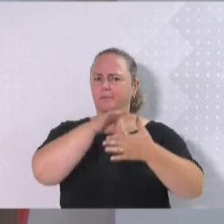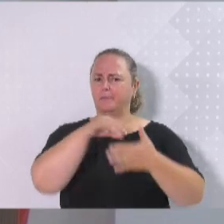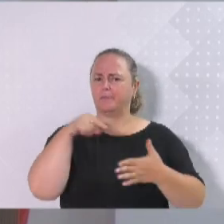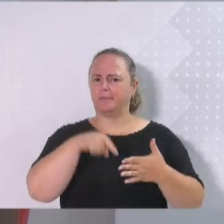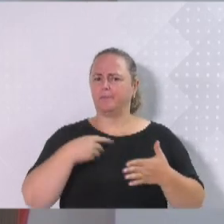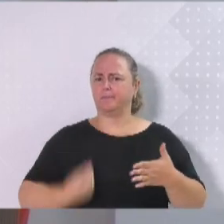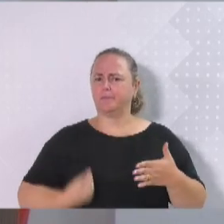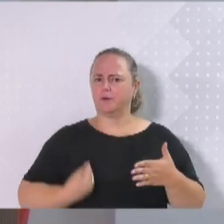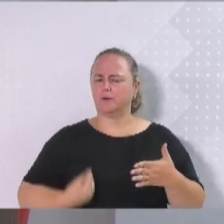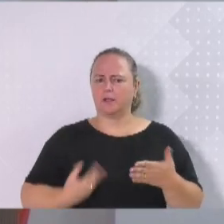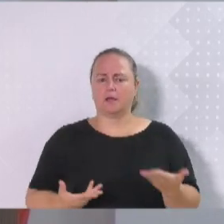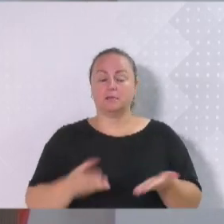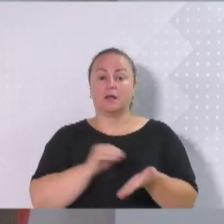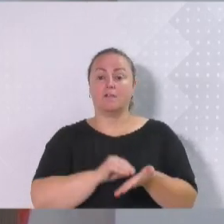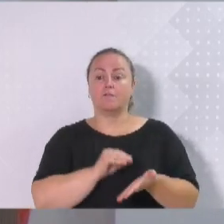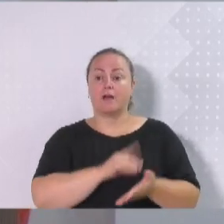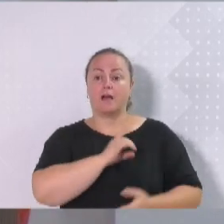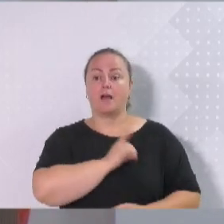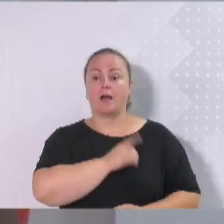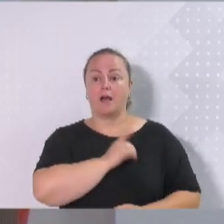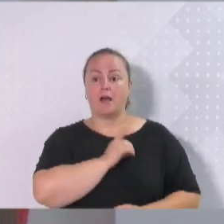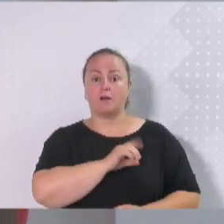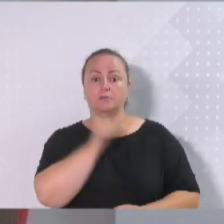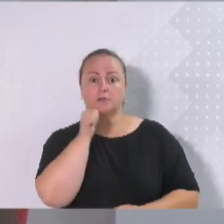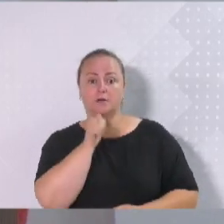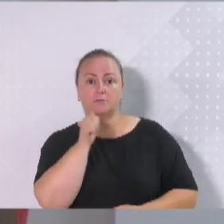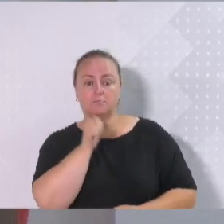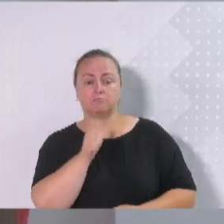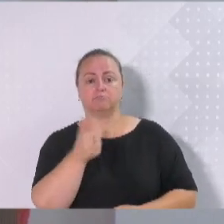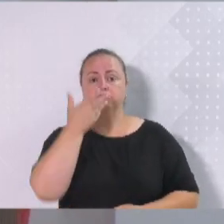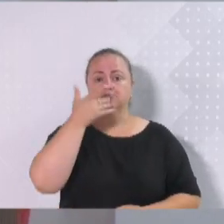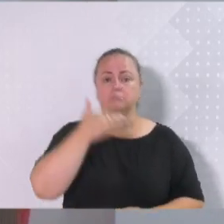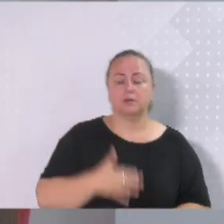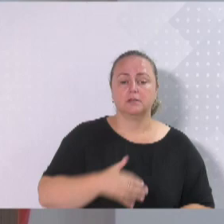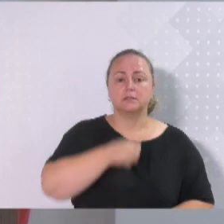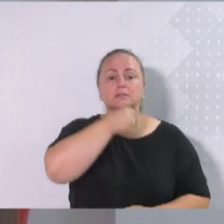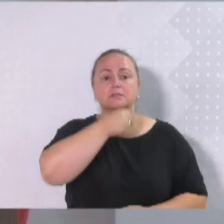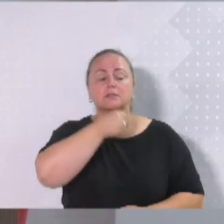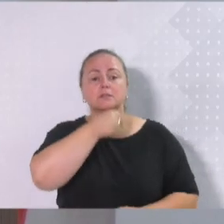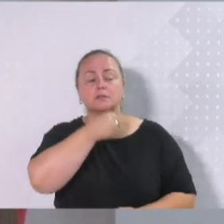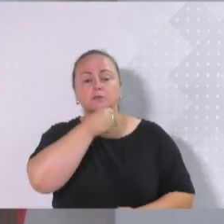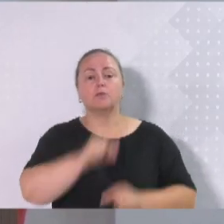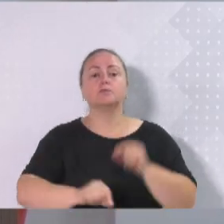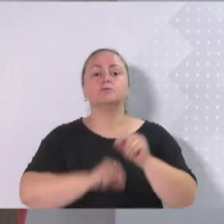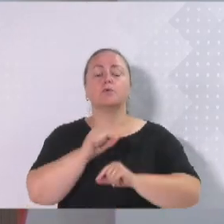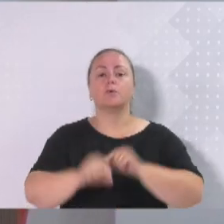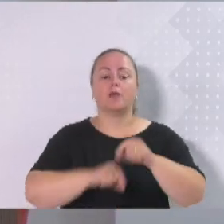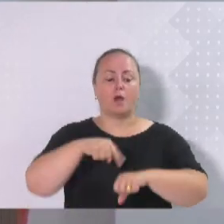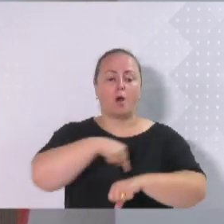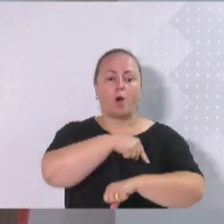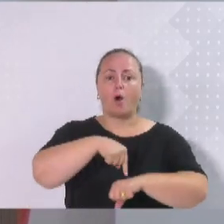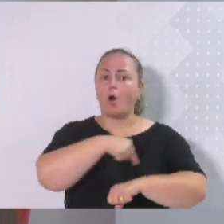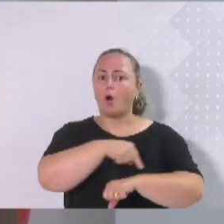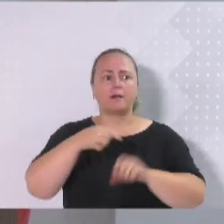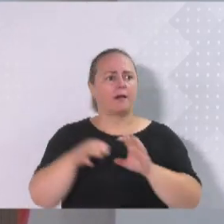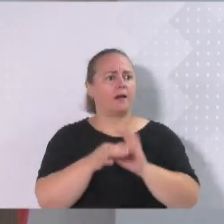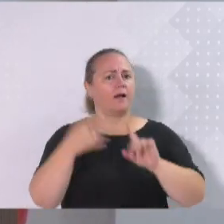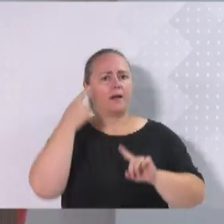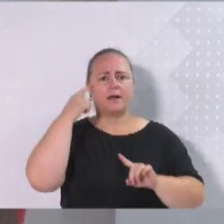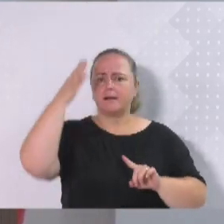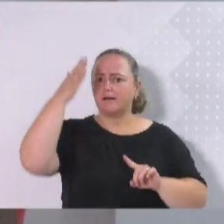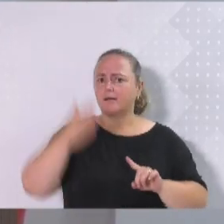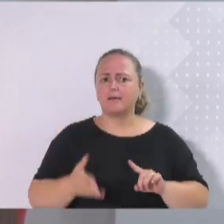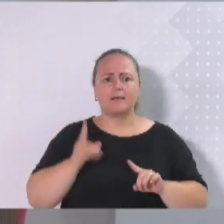delegacia especializada para mulheres, crianças e idosos, funcionando 24 horas por dia, 7 dias por semana?